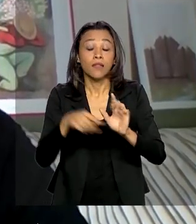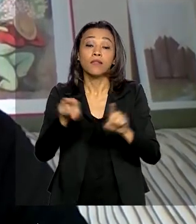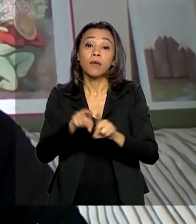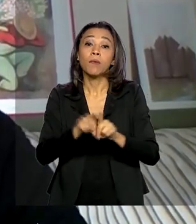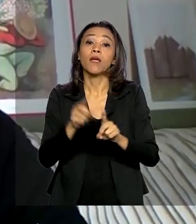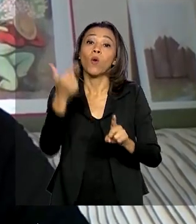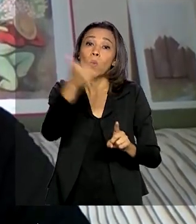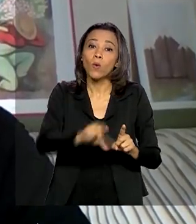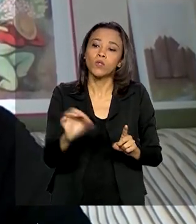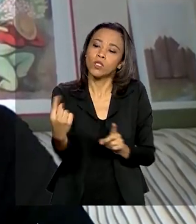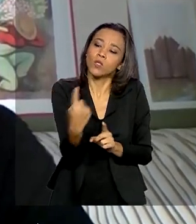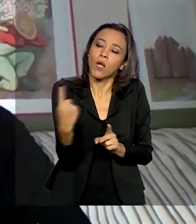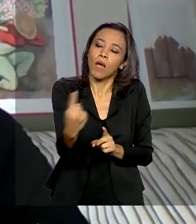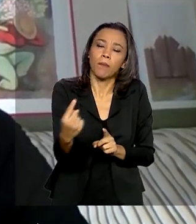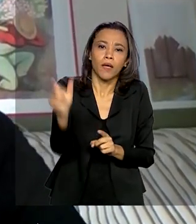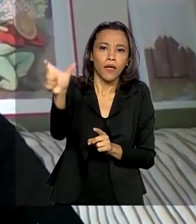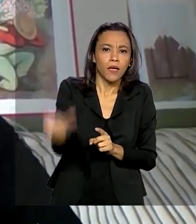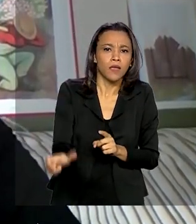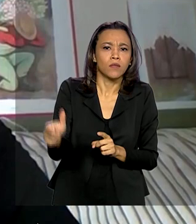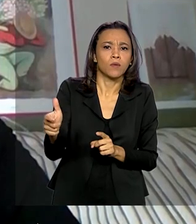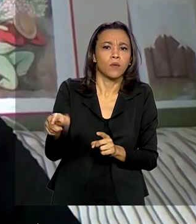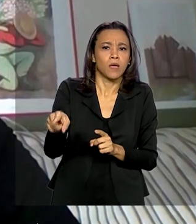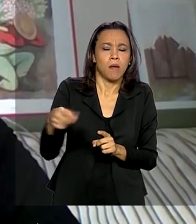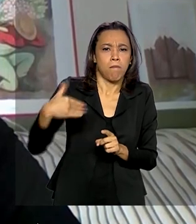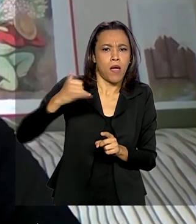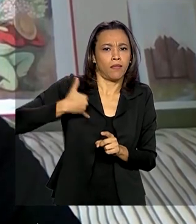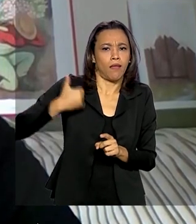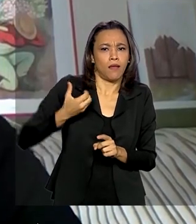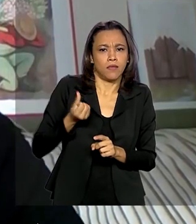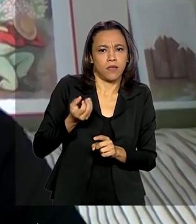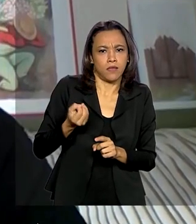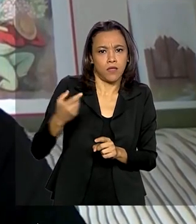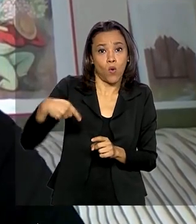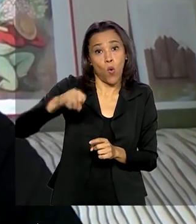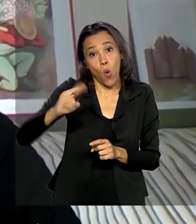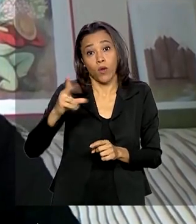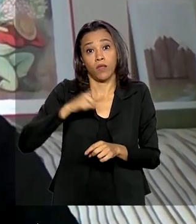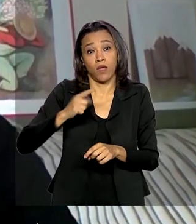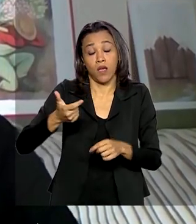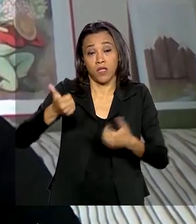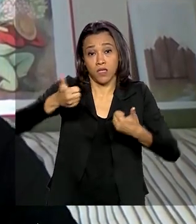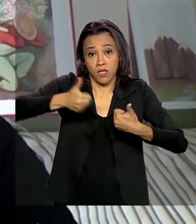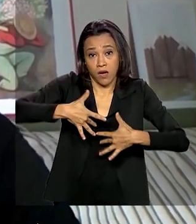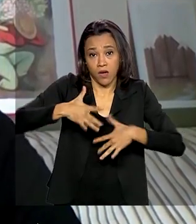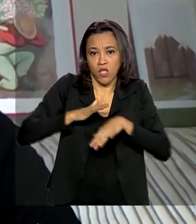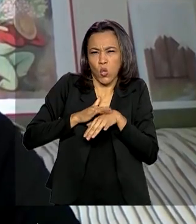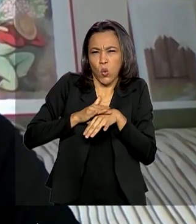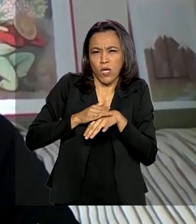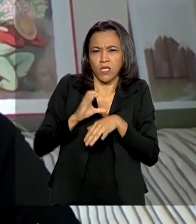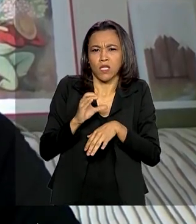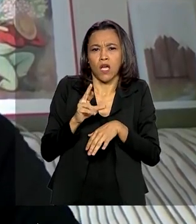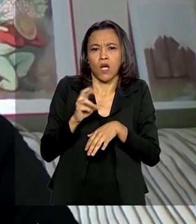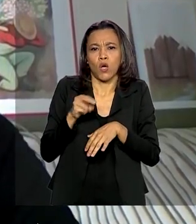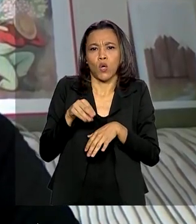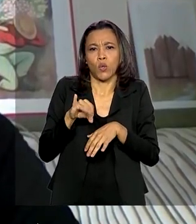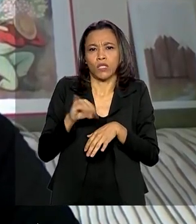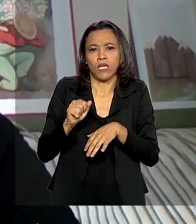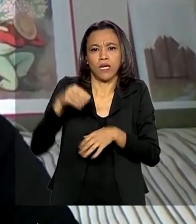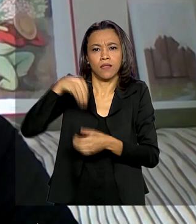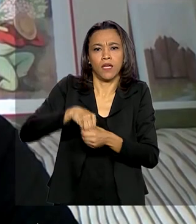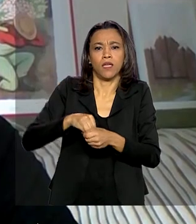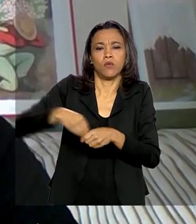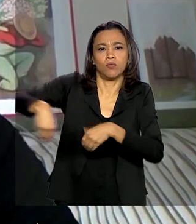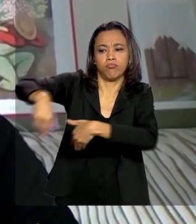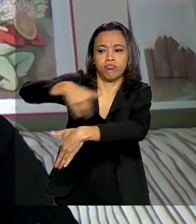isolamento para presos com mais de 60 anos ou com doenças crônicas durante as movimentações internas.